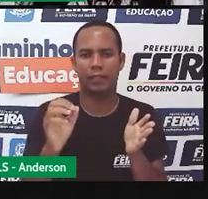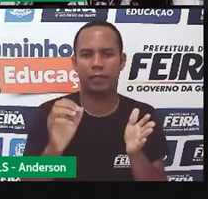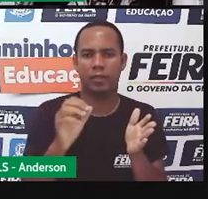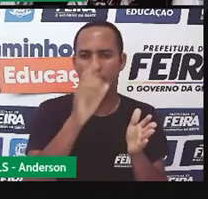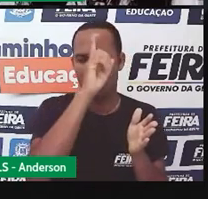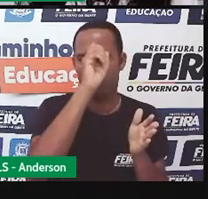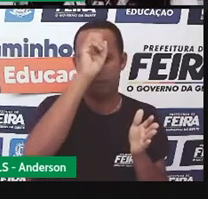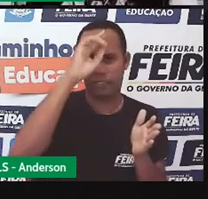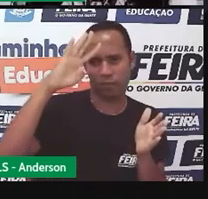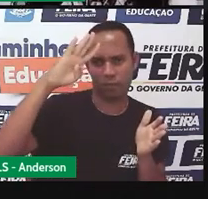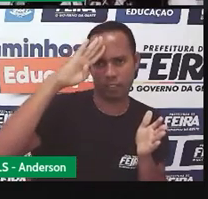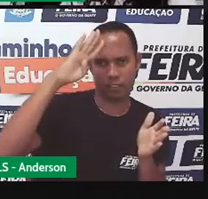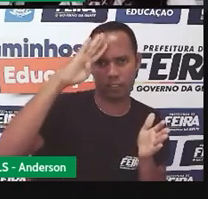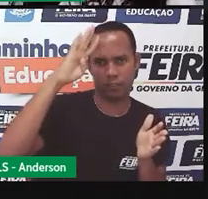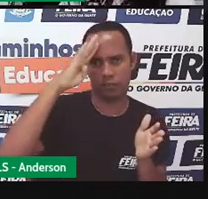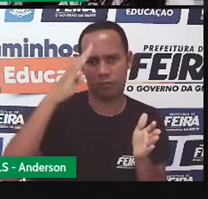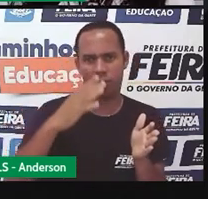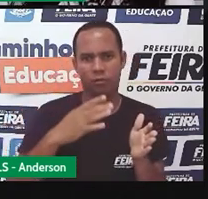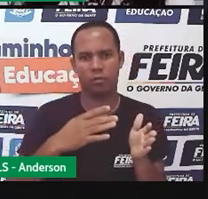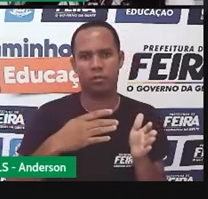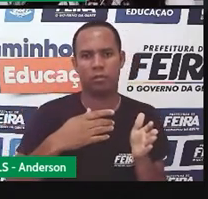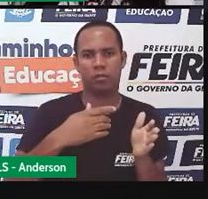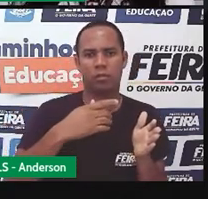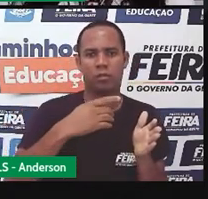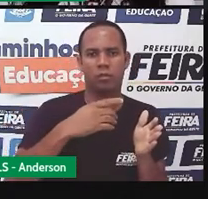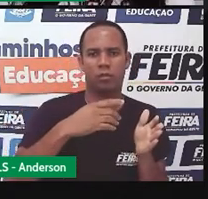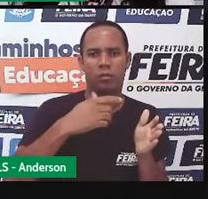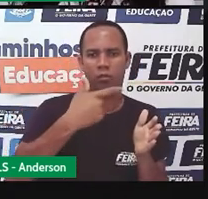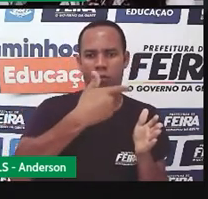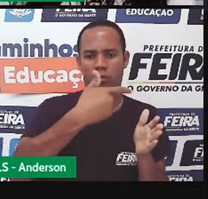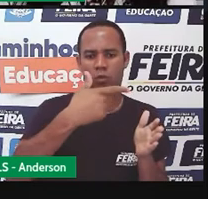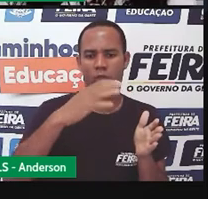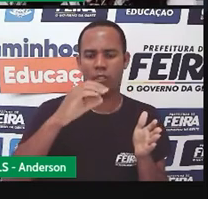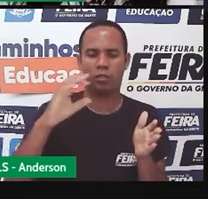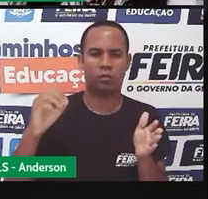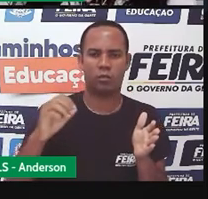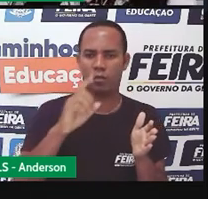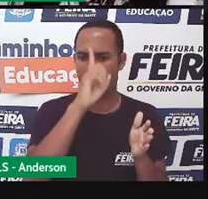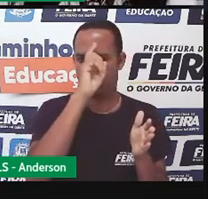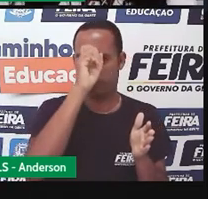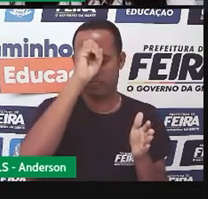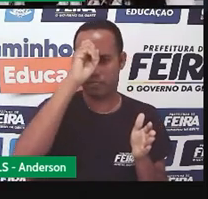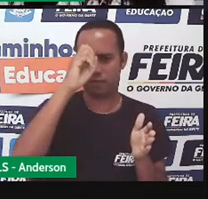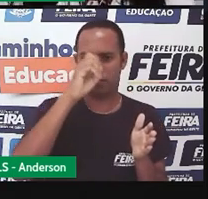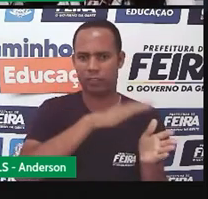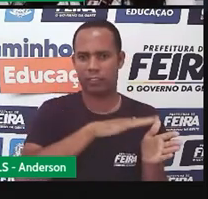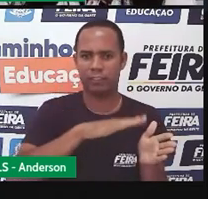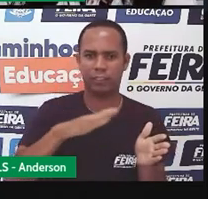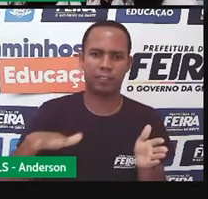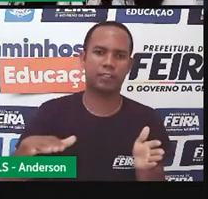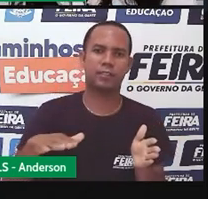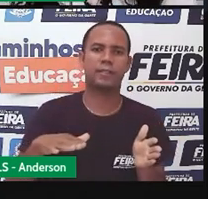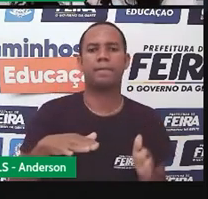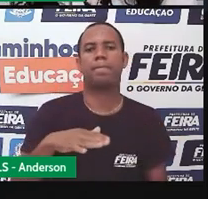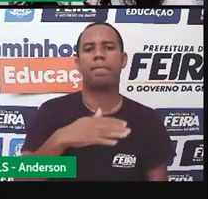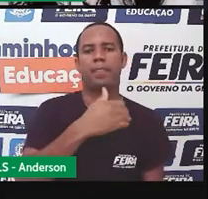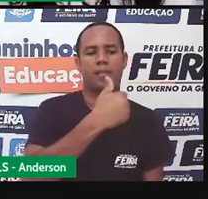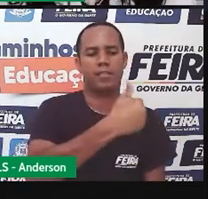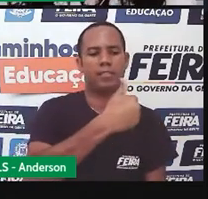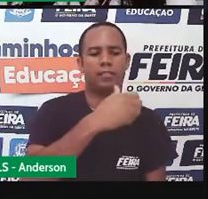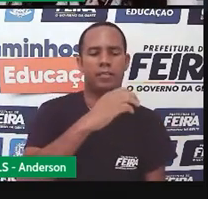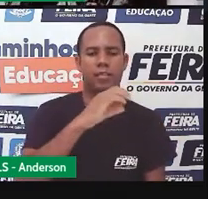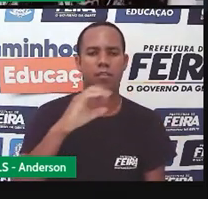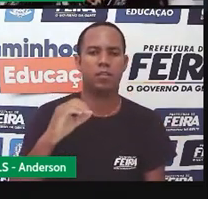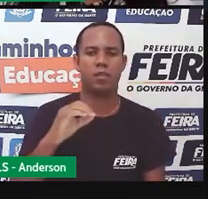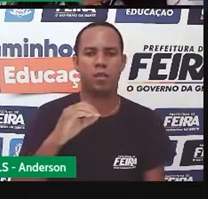Clédico Andrade, 200 para o Hospital Estadual da Criança e 100 para o Hospital Colônia Lopes Rodrigues.